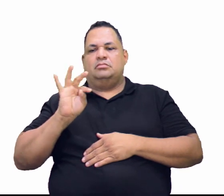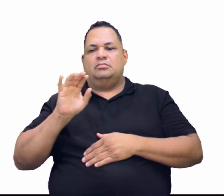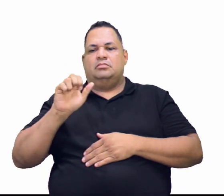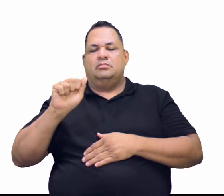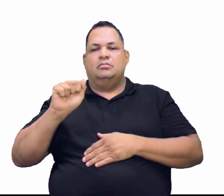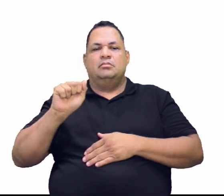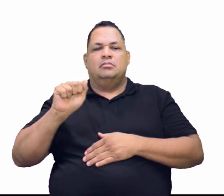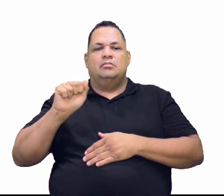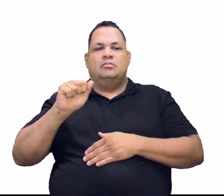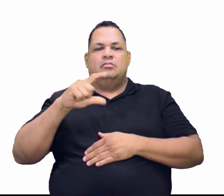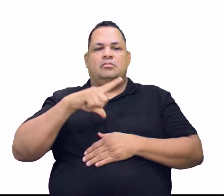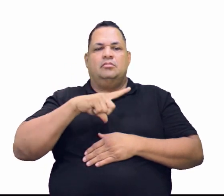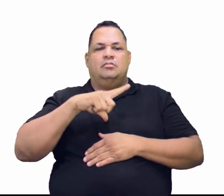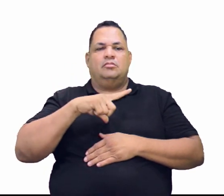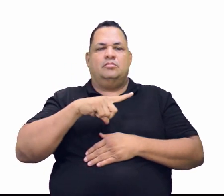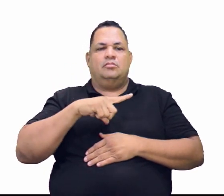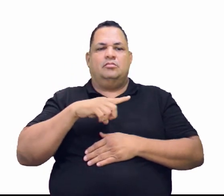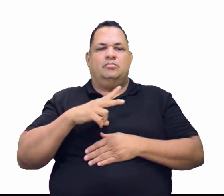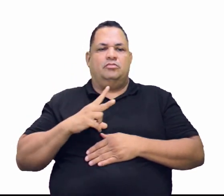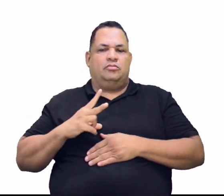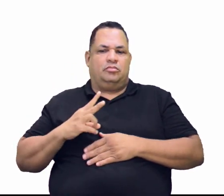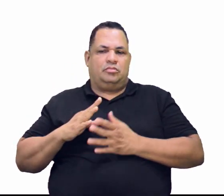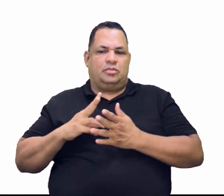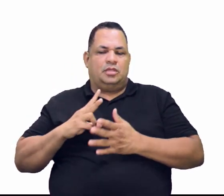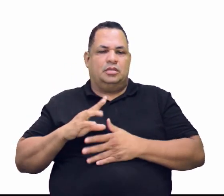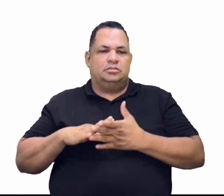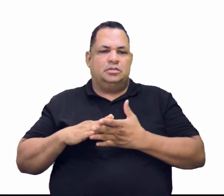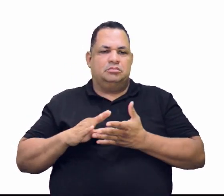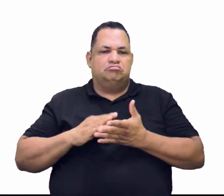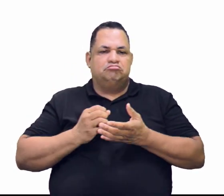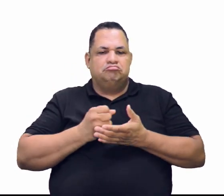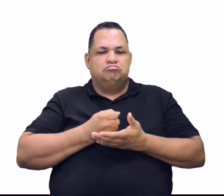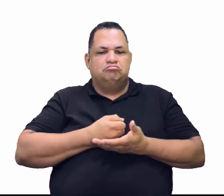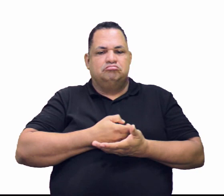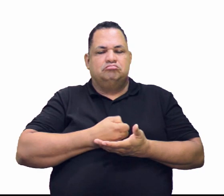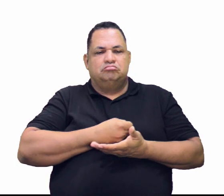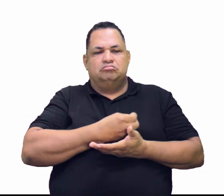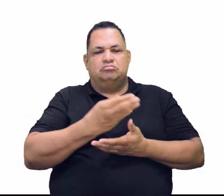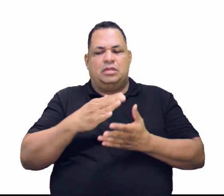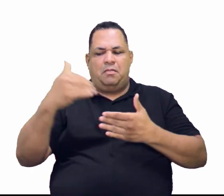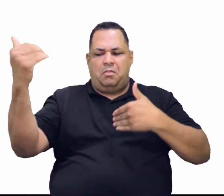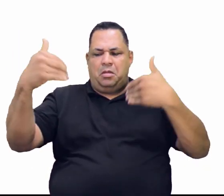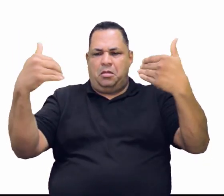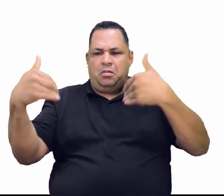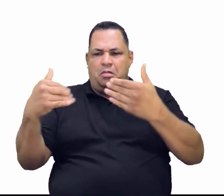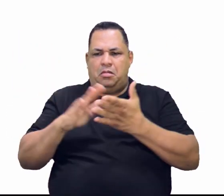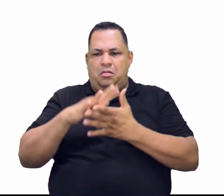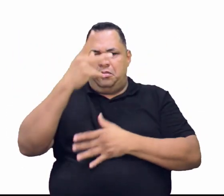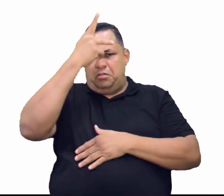forma aqui. Então, eu tenho um forte contingente de imigrantes que vão vir para cá.